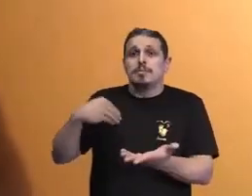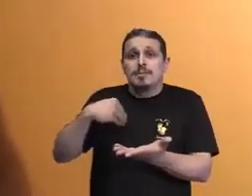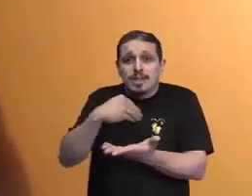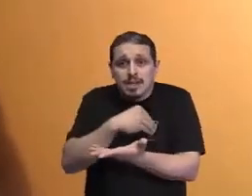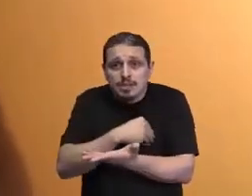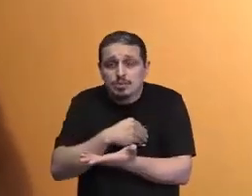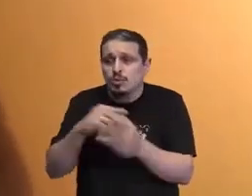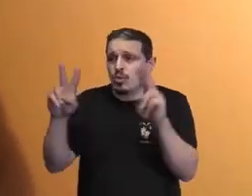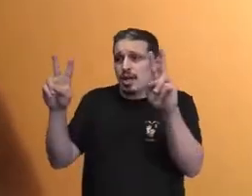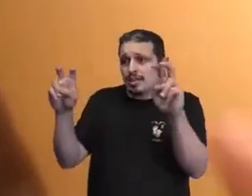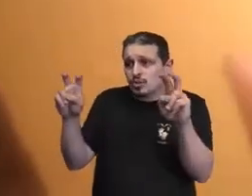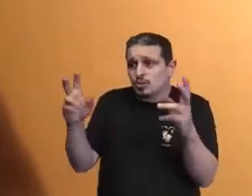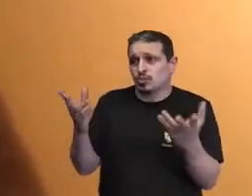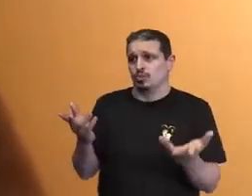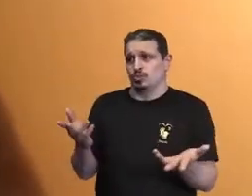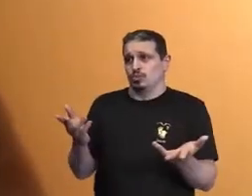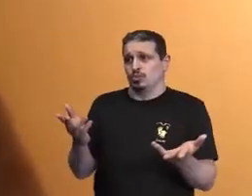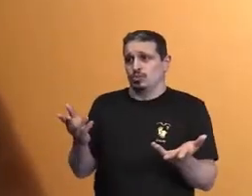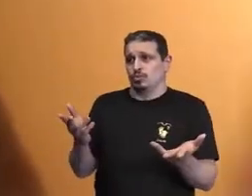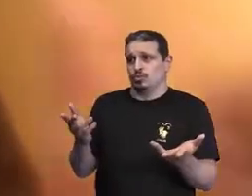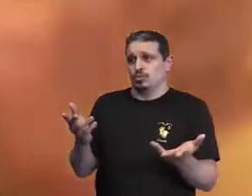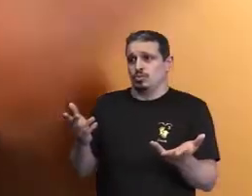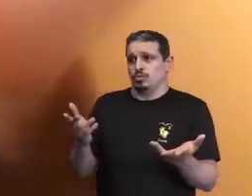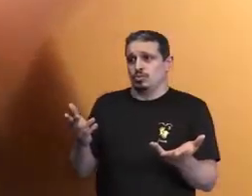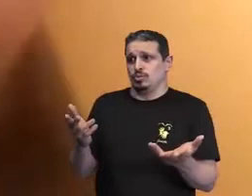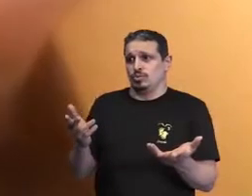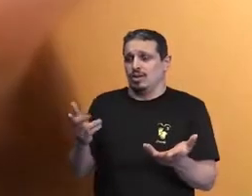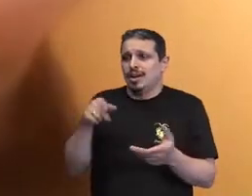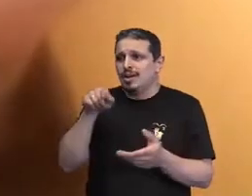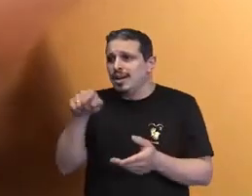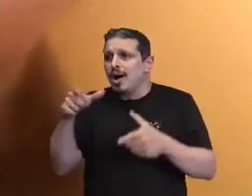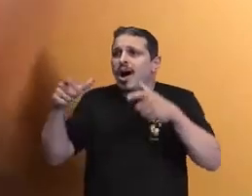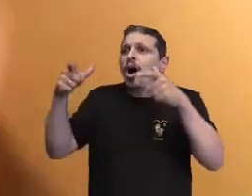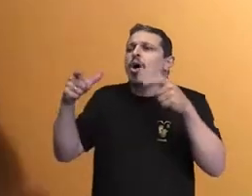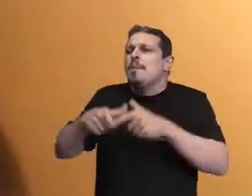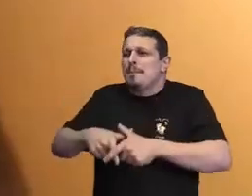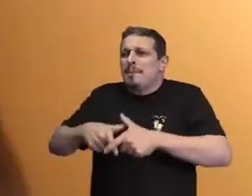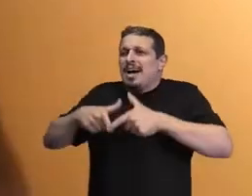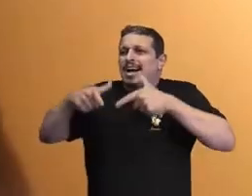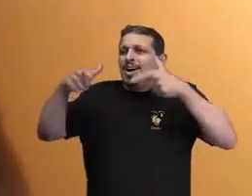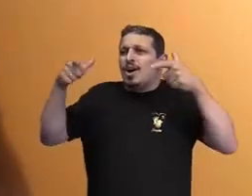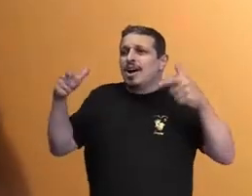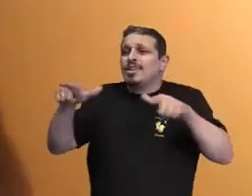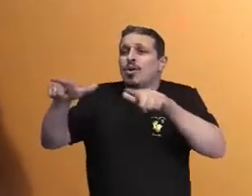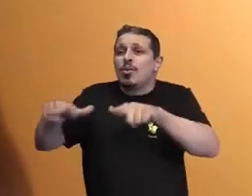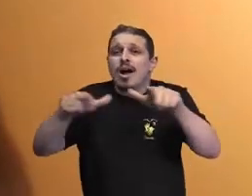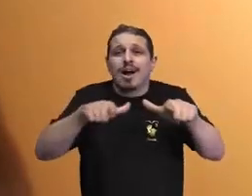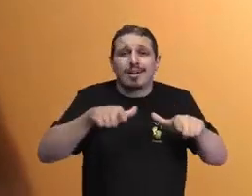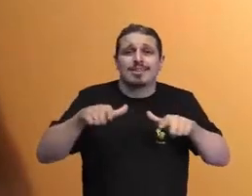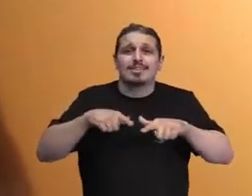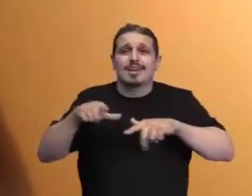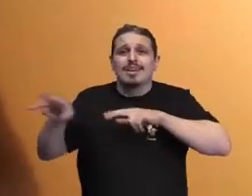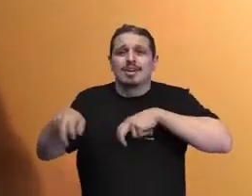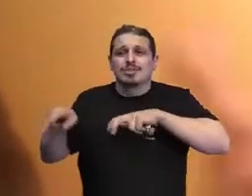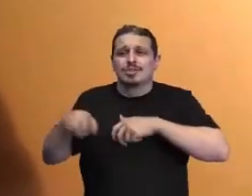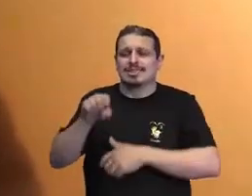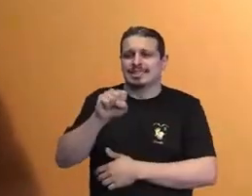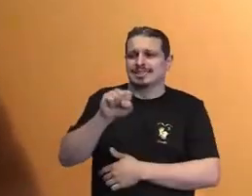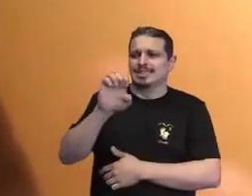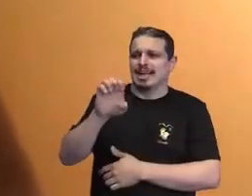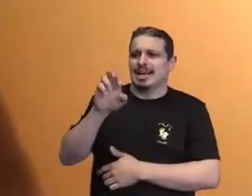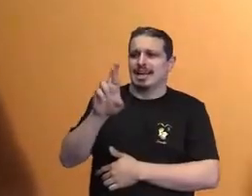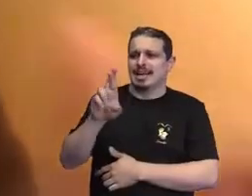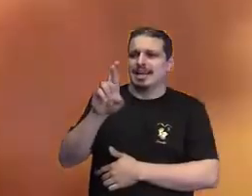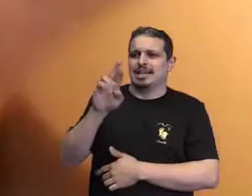deixa claro, Grande Sertão, Veredas. A vida é Grande Sertão. Ela é